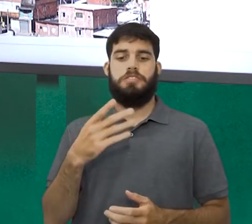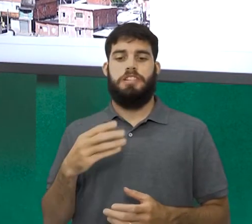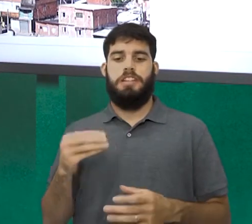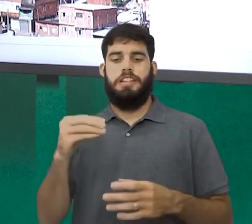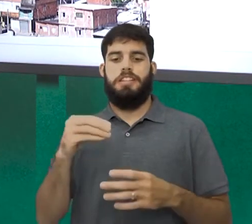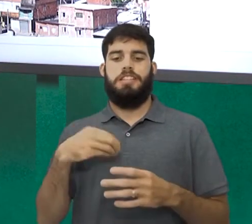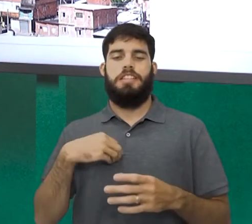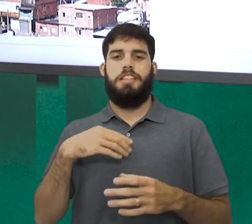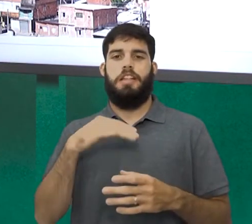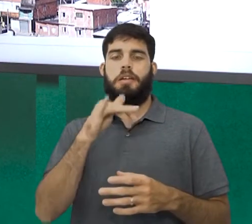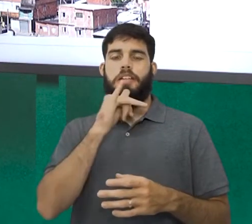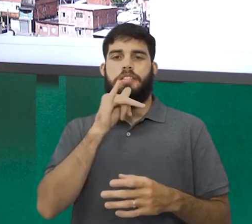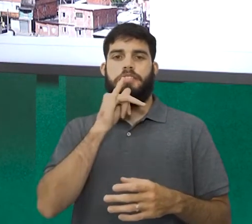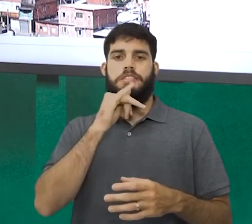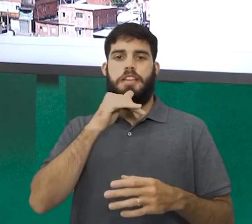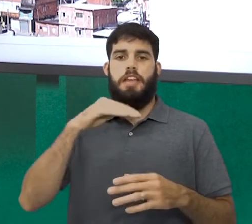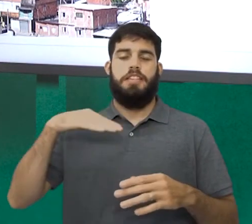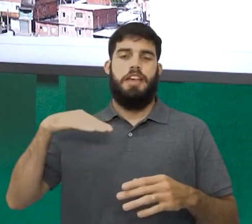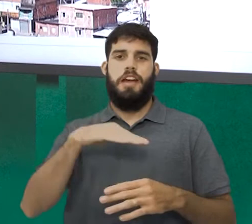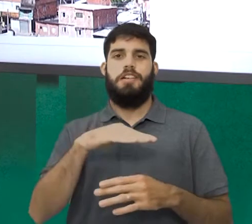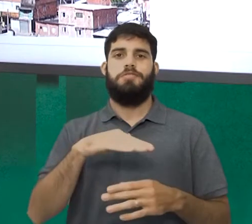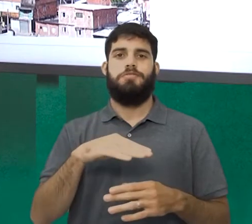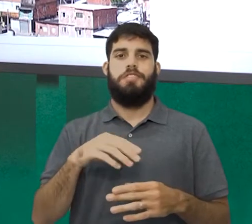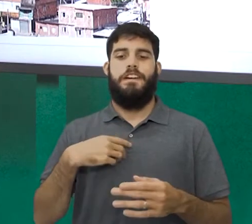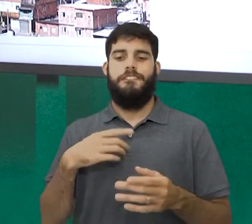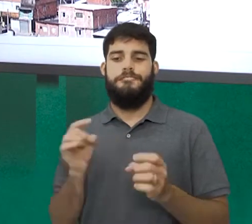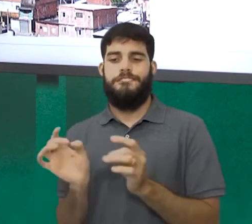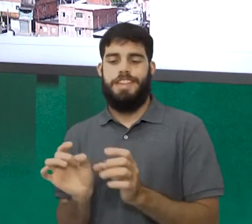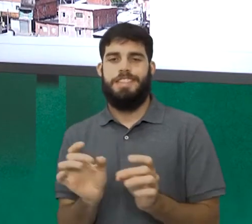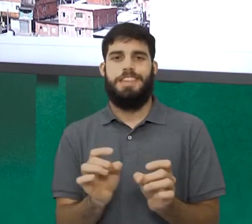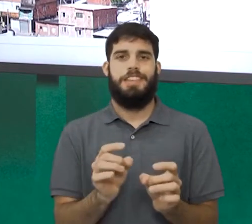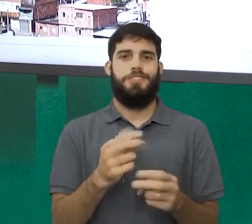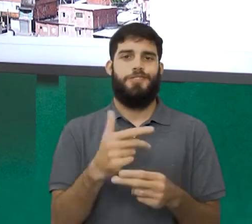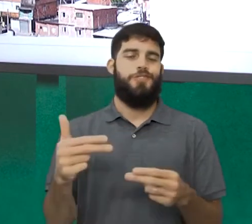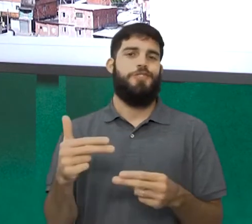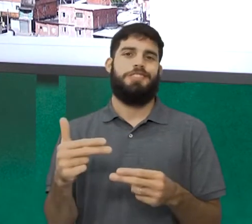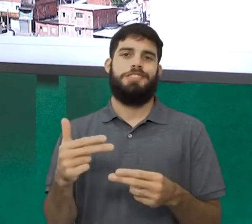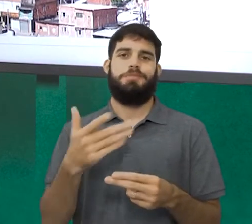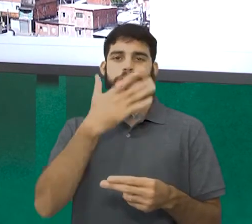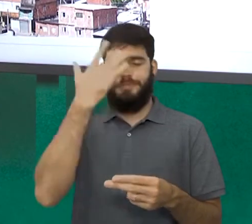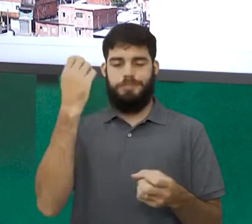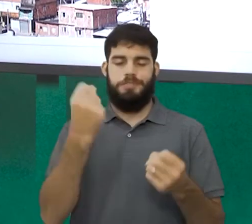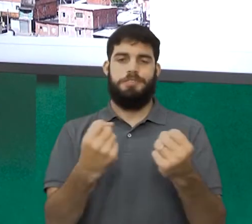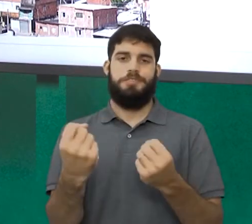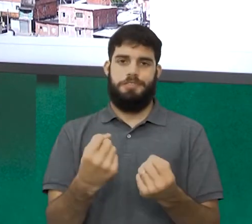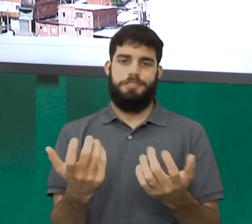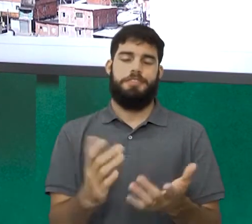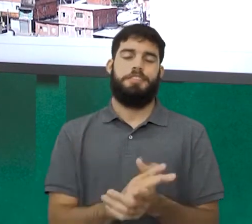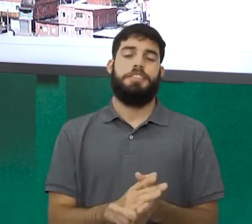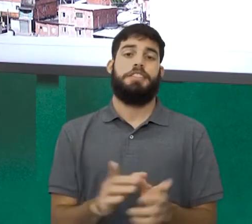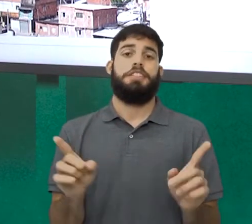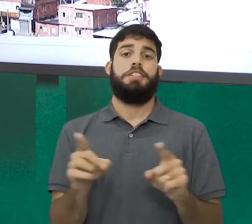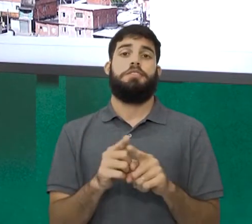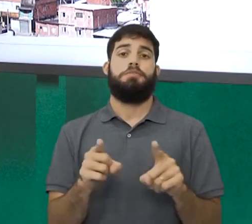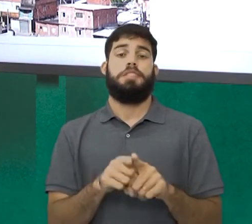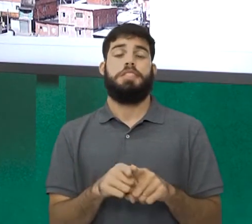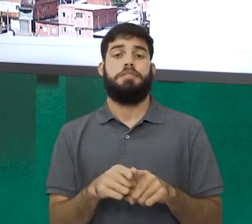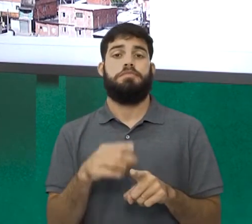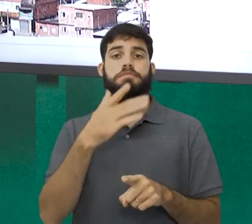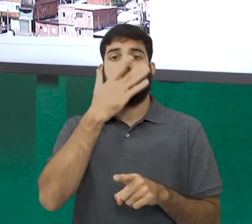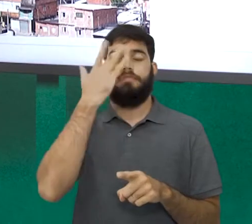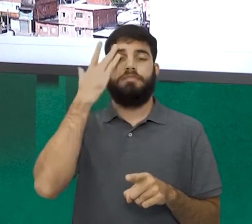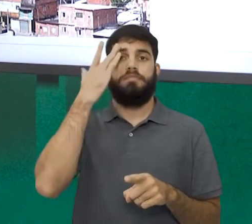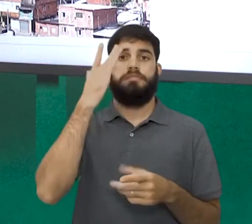ofertando algum produto aos condutores de veículos ou transuentes. Você tem pessoas colocando